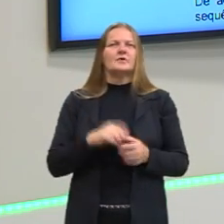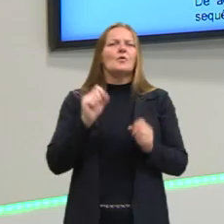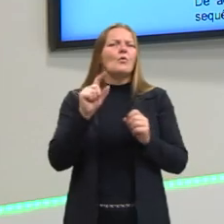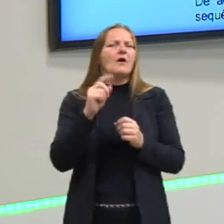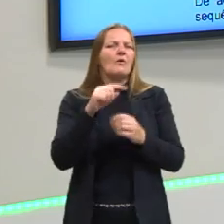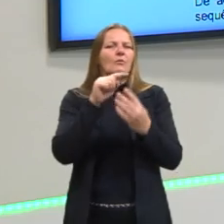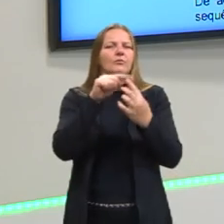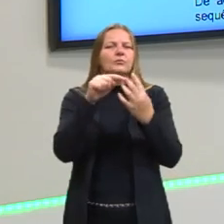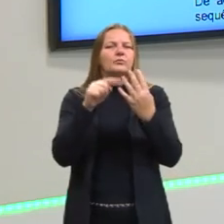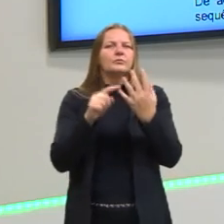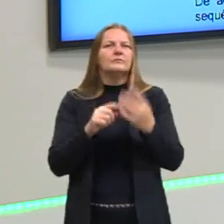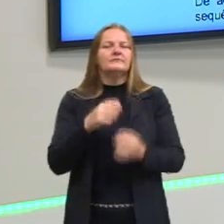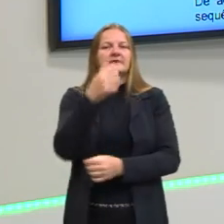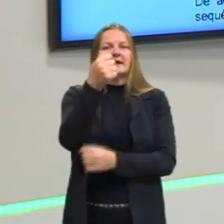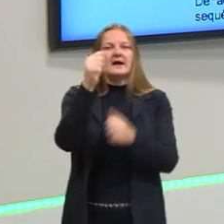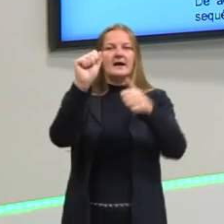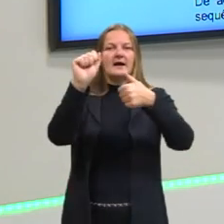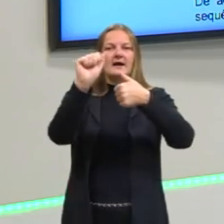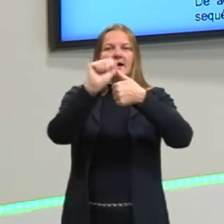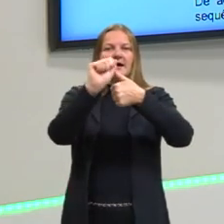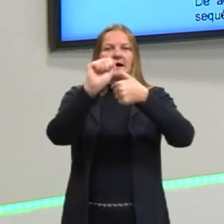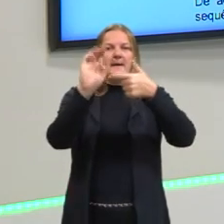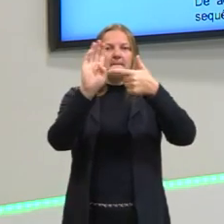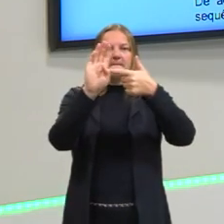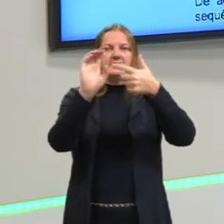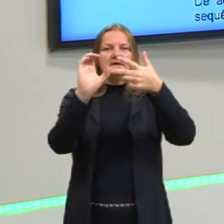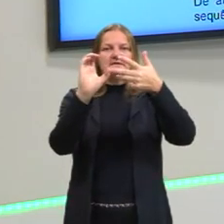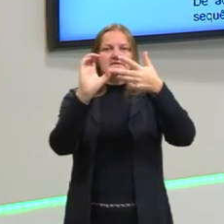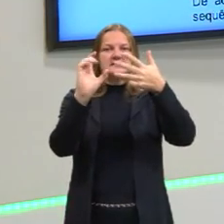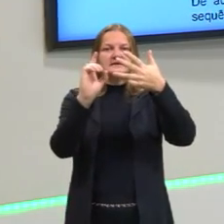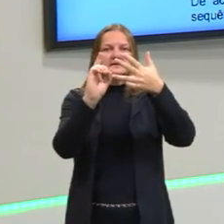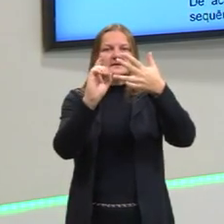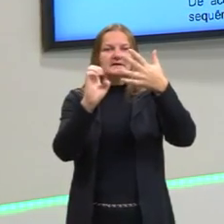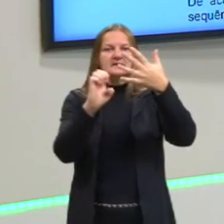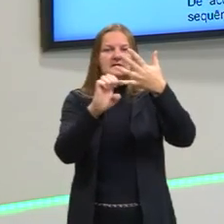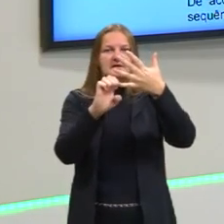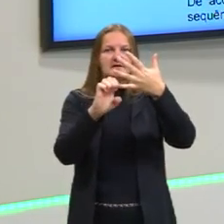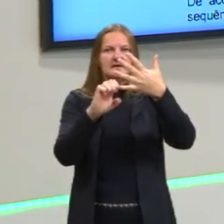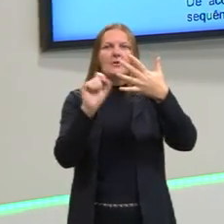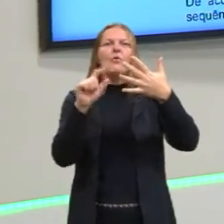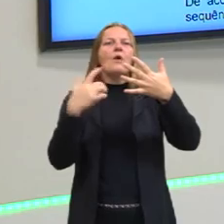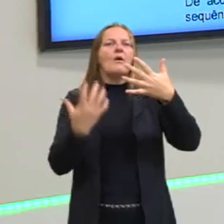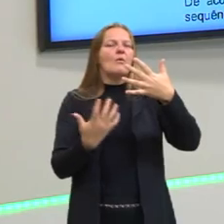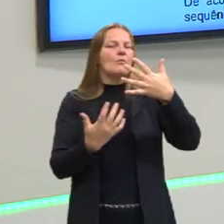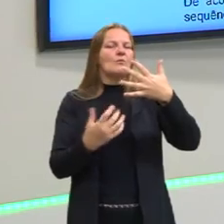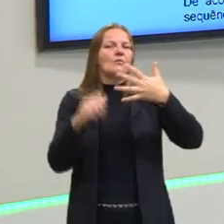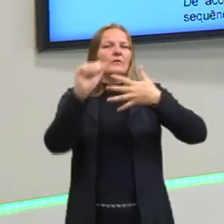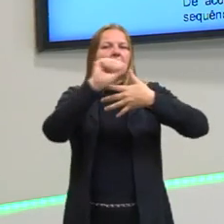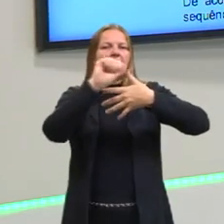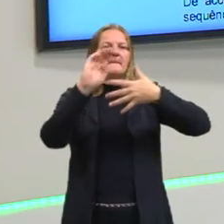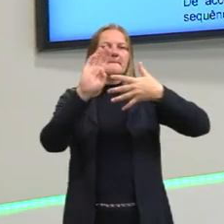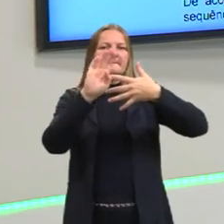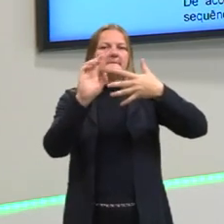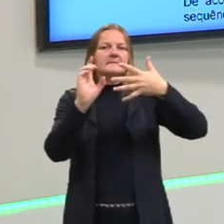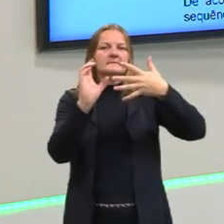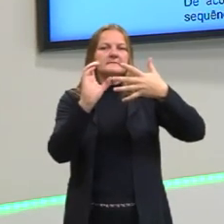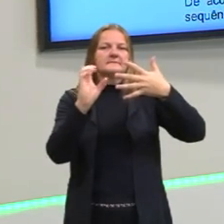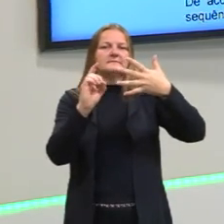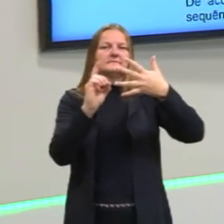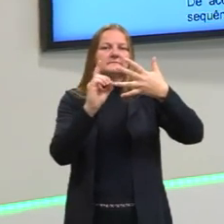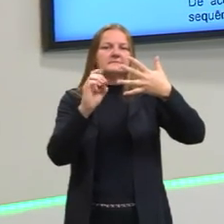nós temos a opção A, B, C, D e E. Então, qual é a figura, então, que